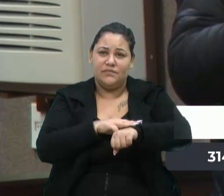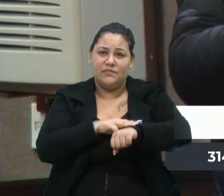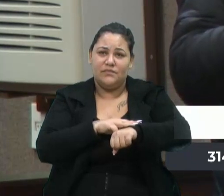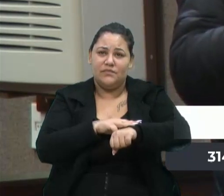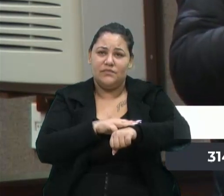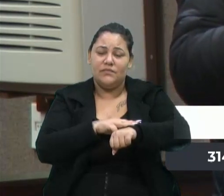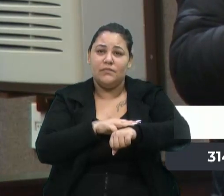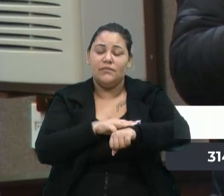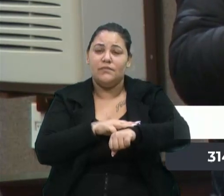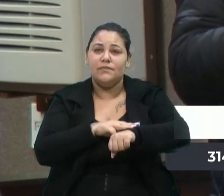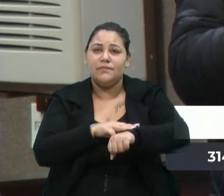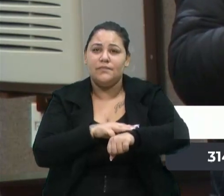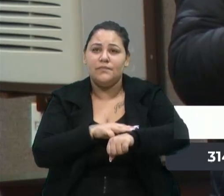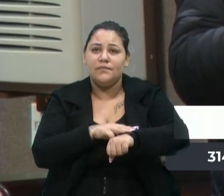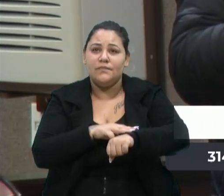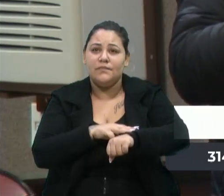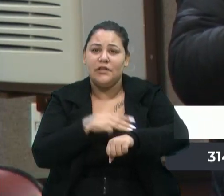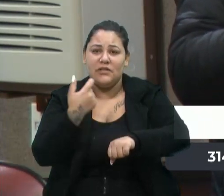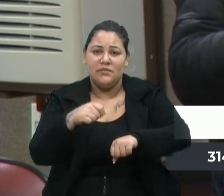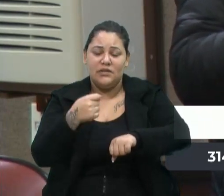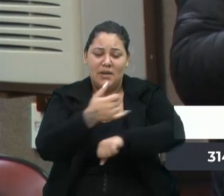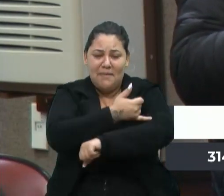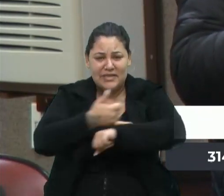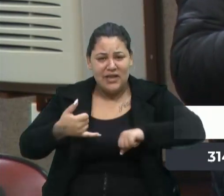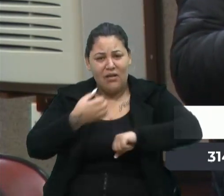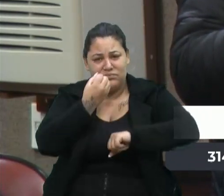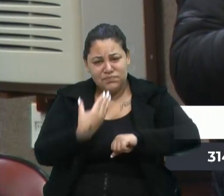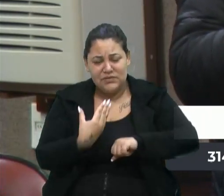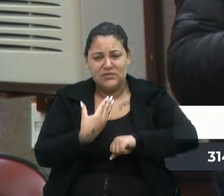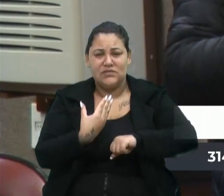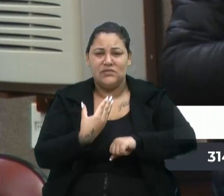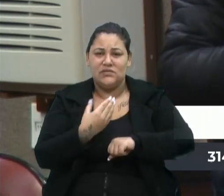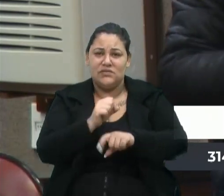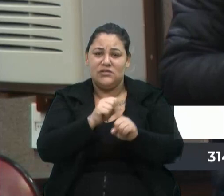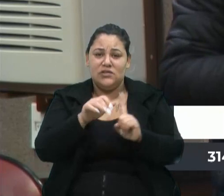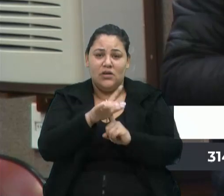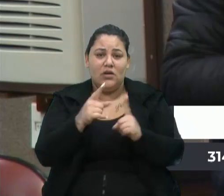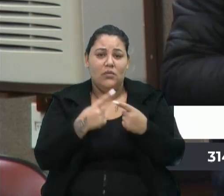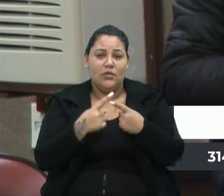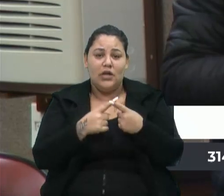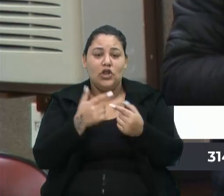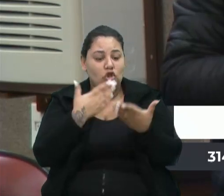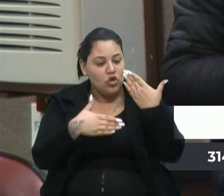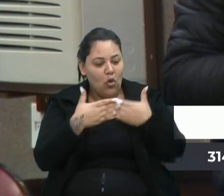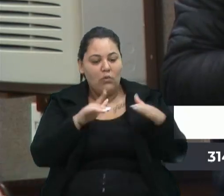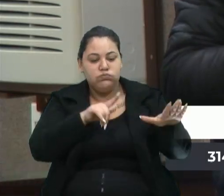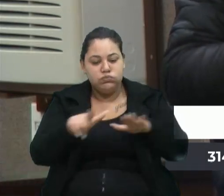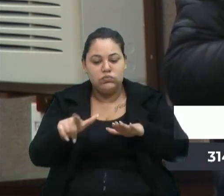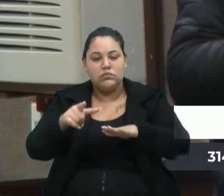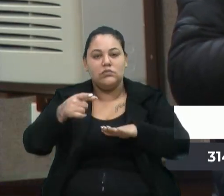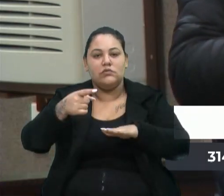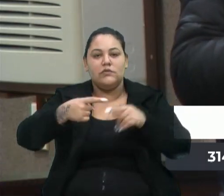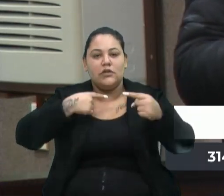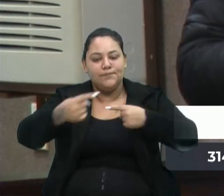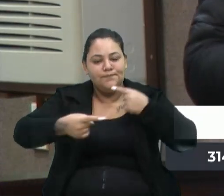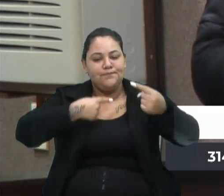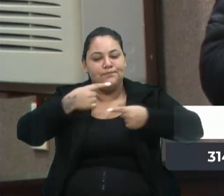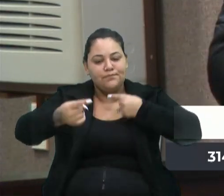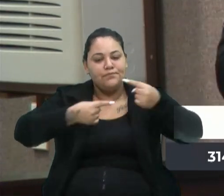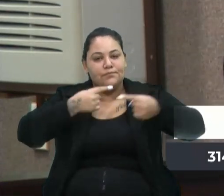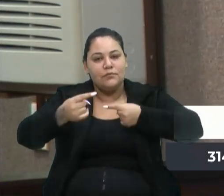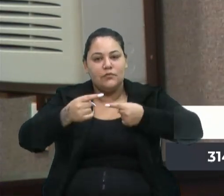passar, ele tem que passar pelo bem da sociedade, porque senão nós vamos toda semana ficar discutindo as nomeações